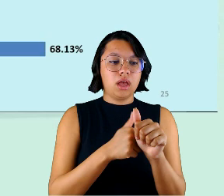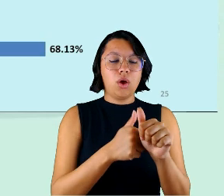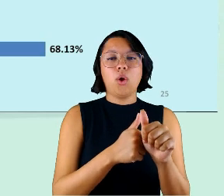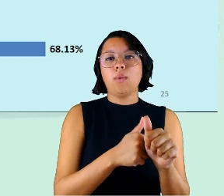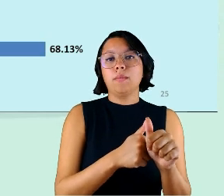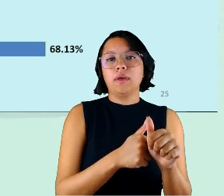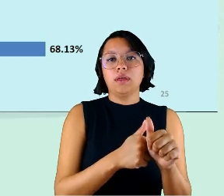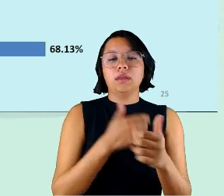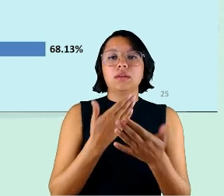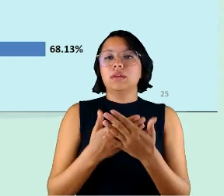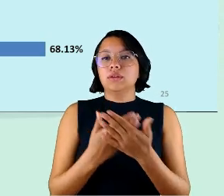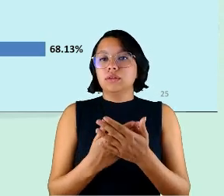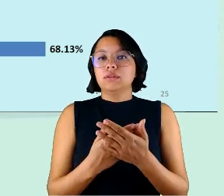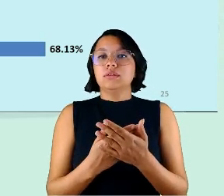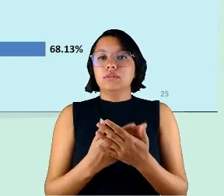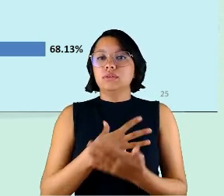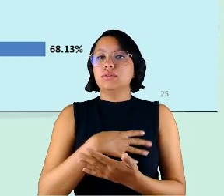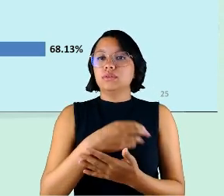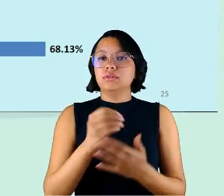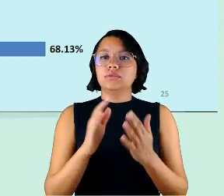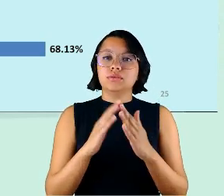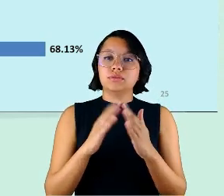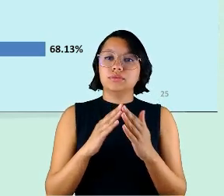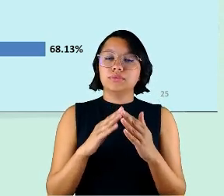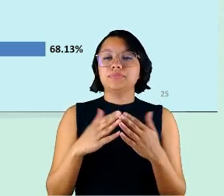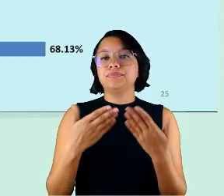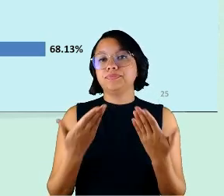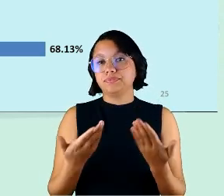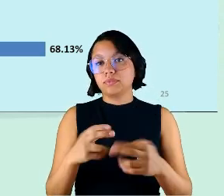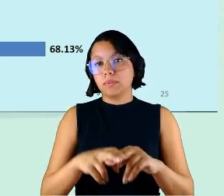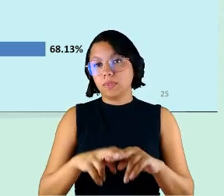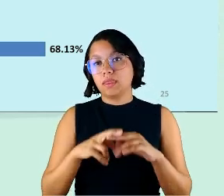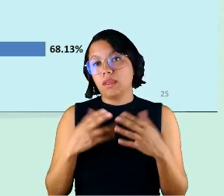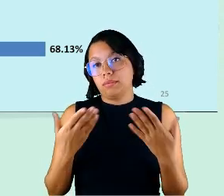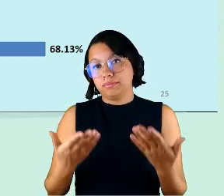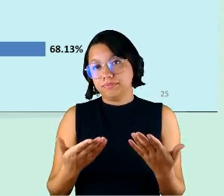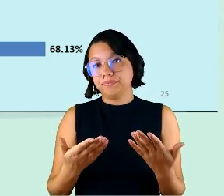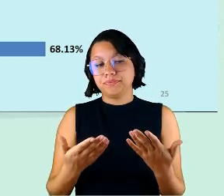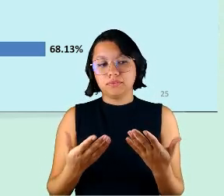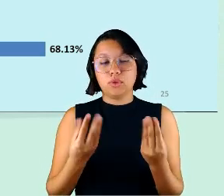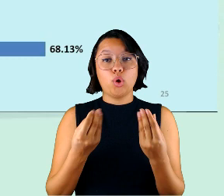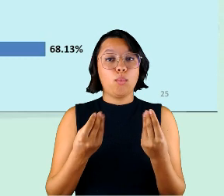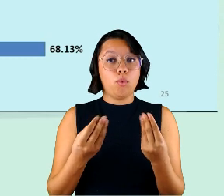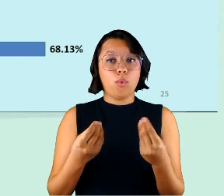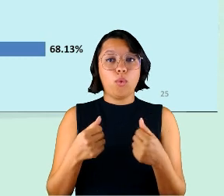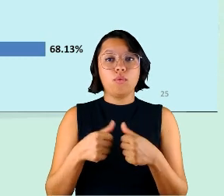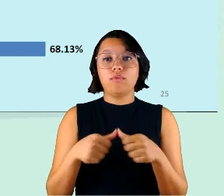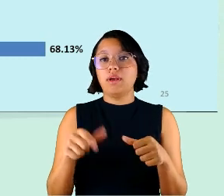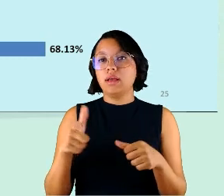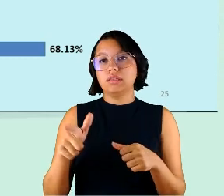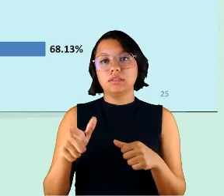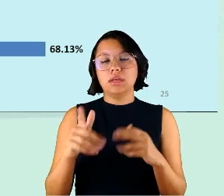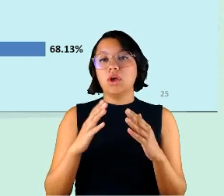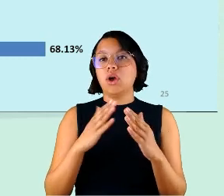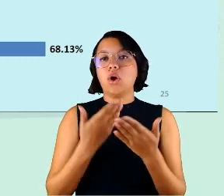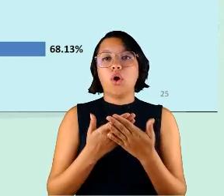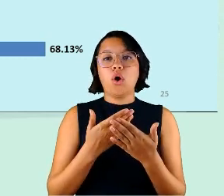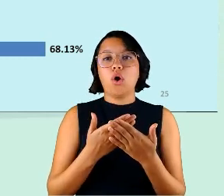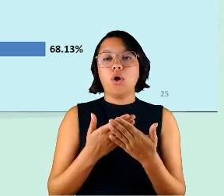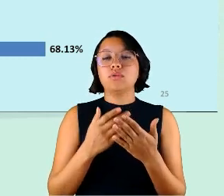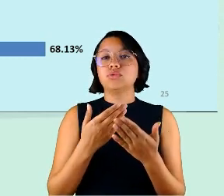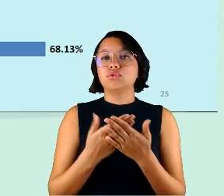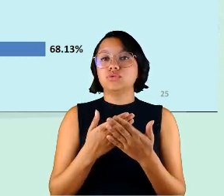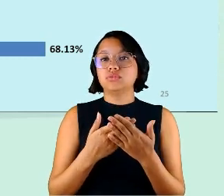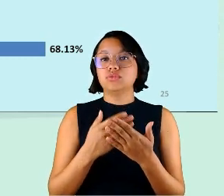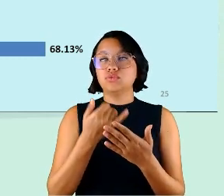educação dos filhos em casa e com isso muitas delas ficaram sem computadores para todos pelo